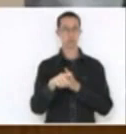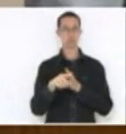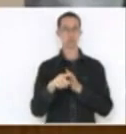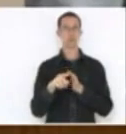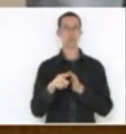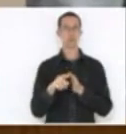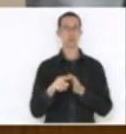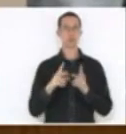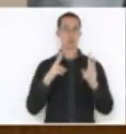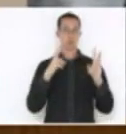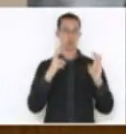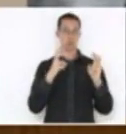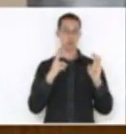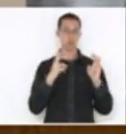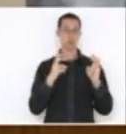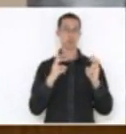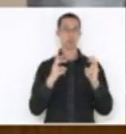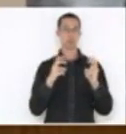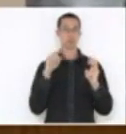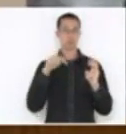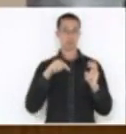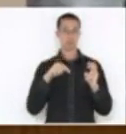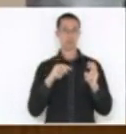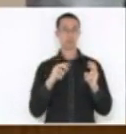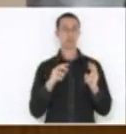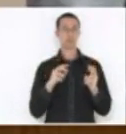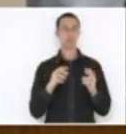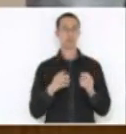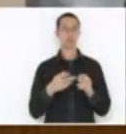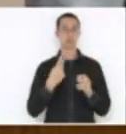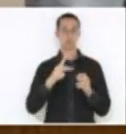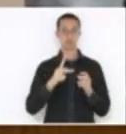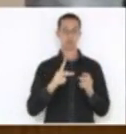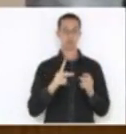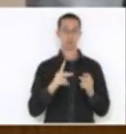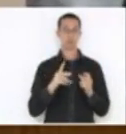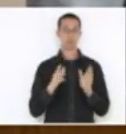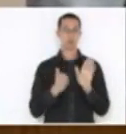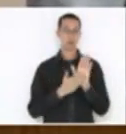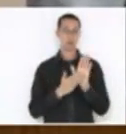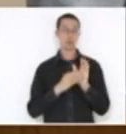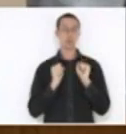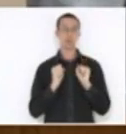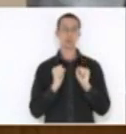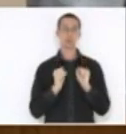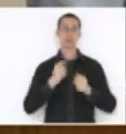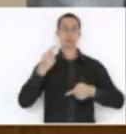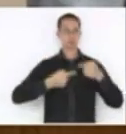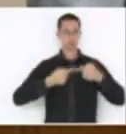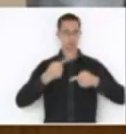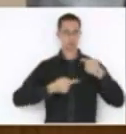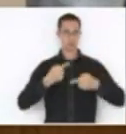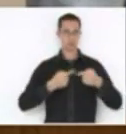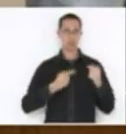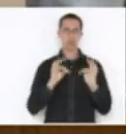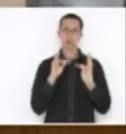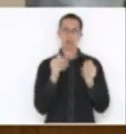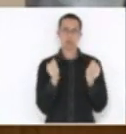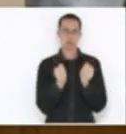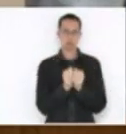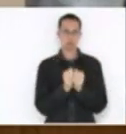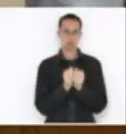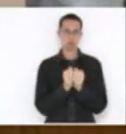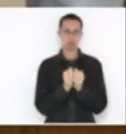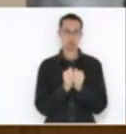o tema, entre outros, mas esse está incluso na sua proposição, se nós podemos debater e deliberar em conjunto as duas